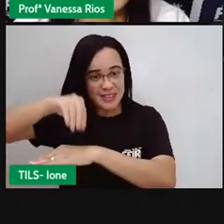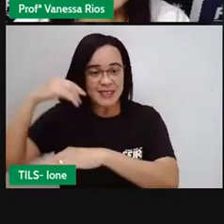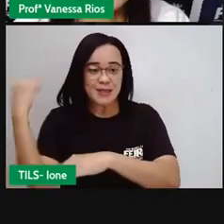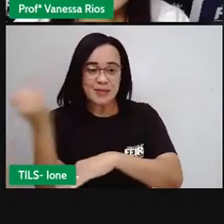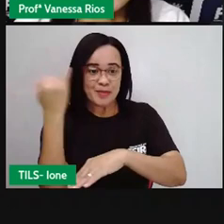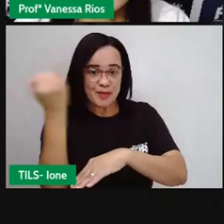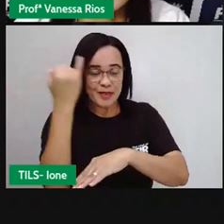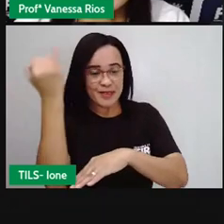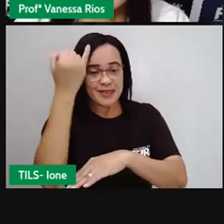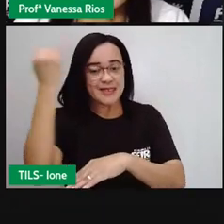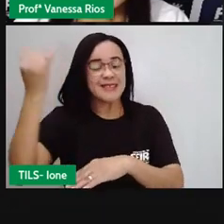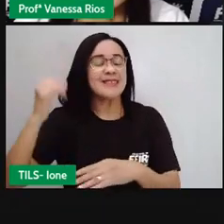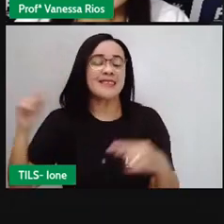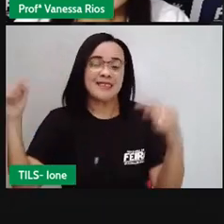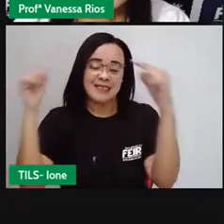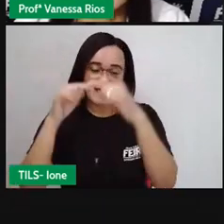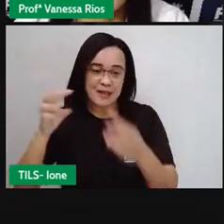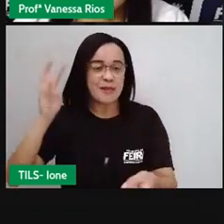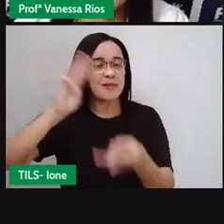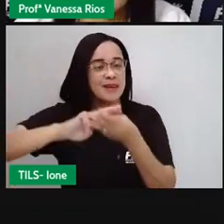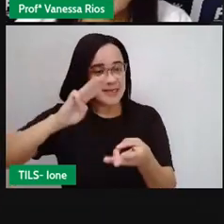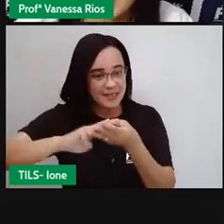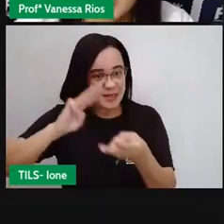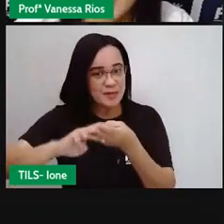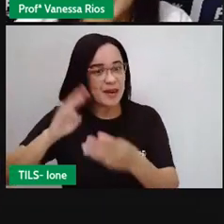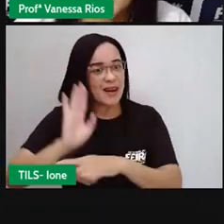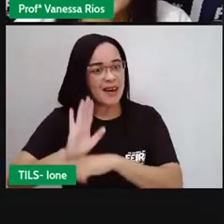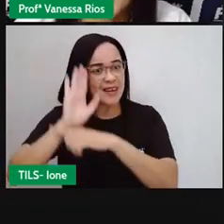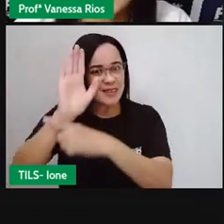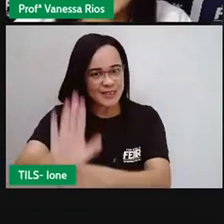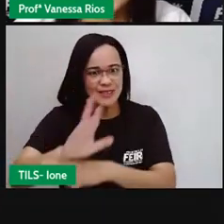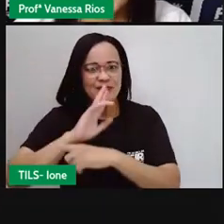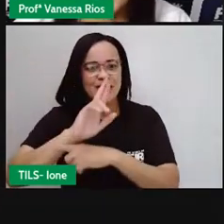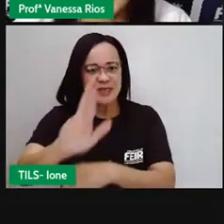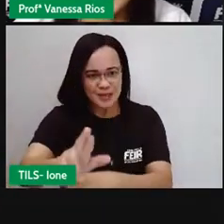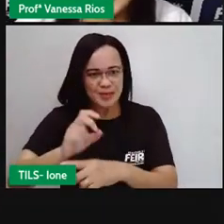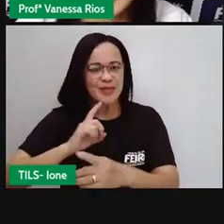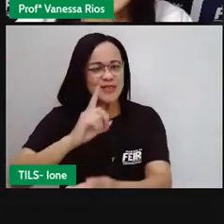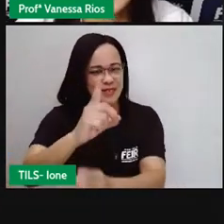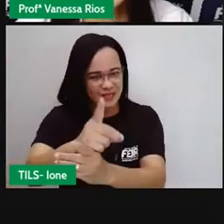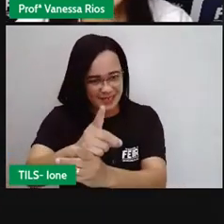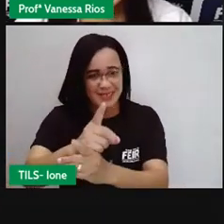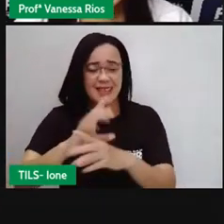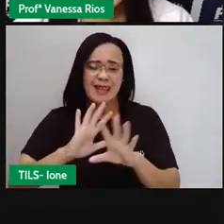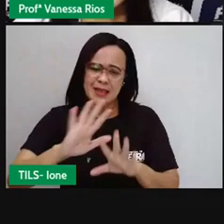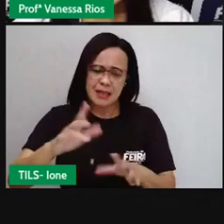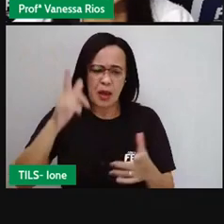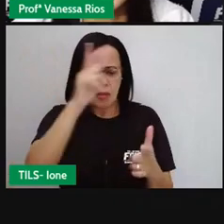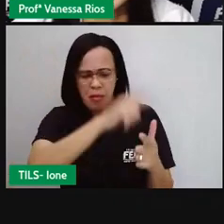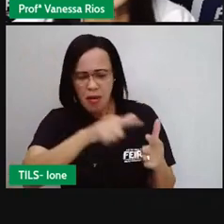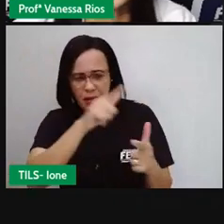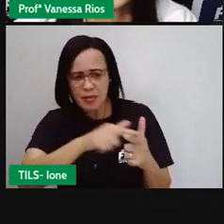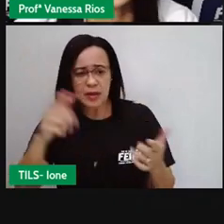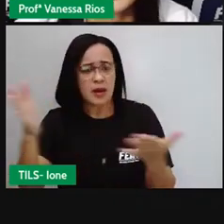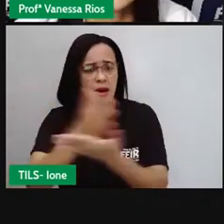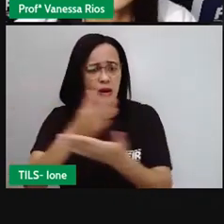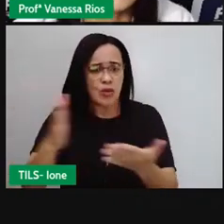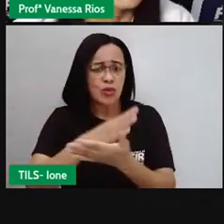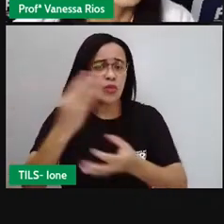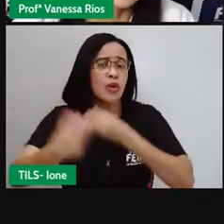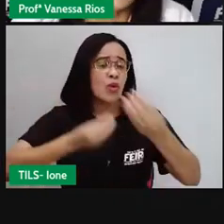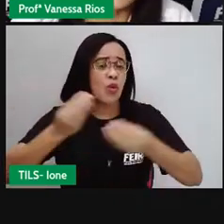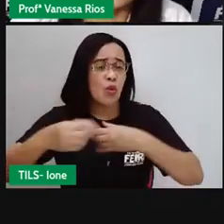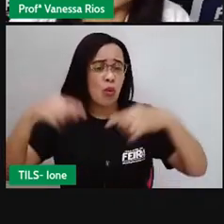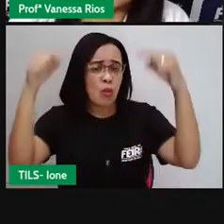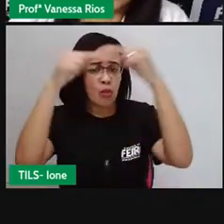matemáticos sejam resolvidos. Então, como a gente observou, situações problemas, elas podem estar relacionadas